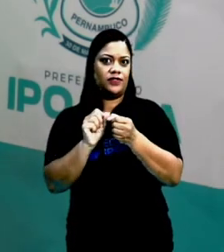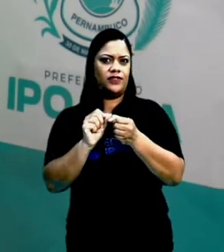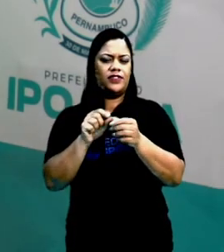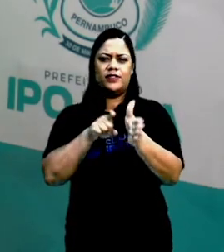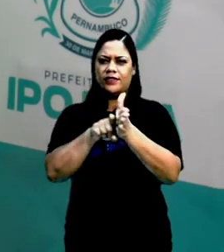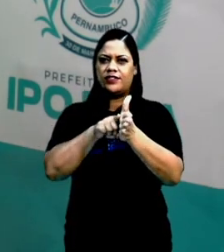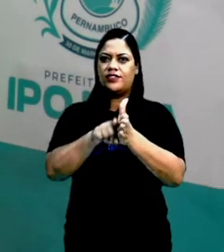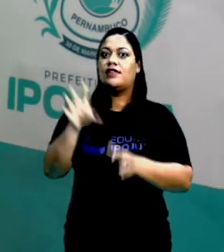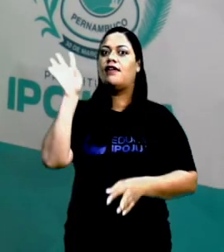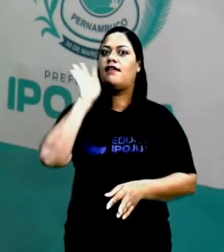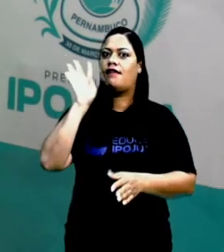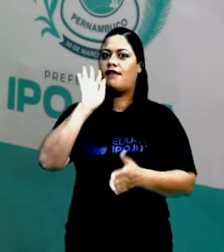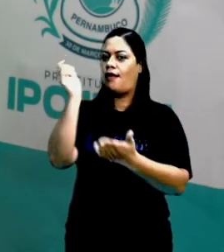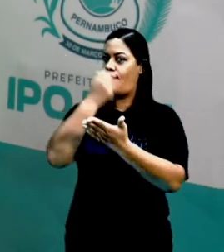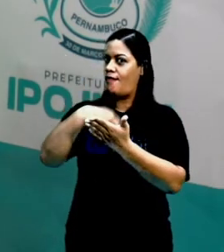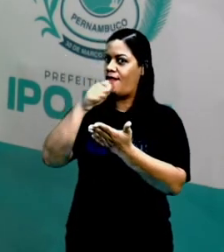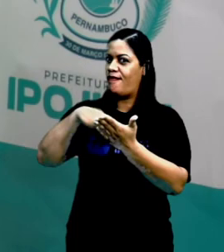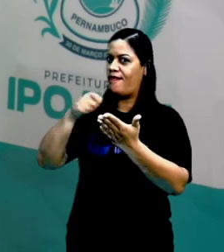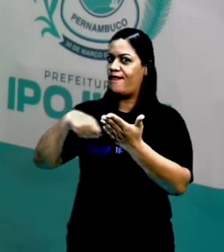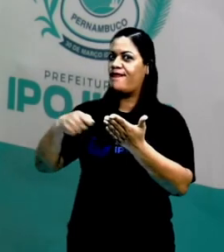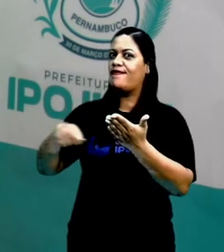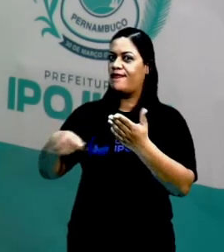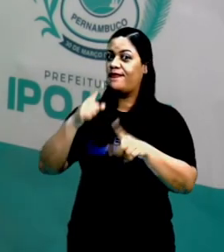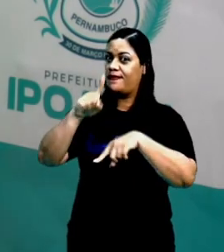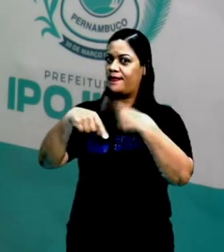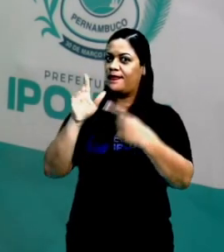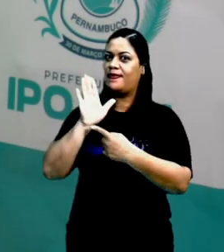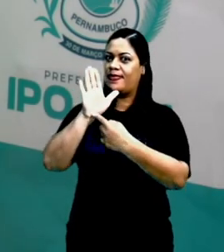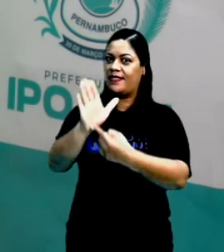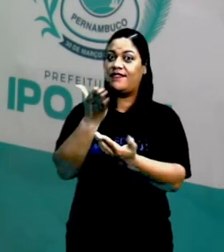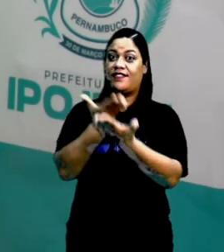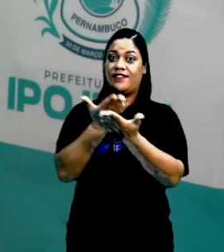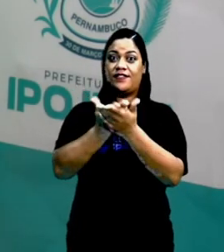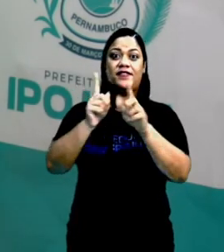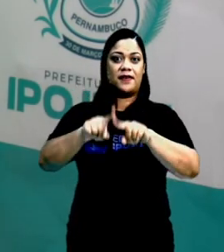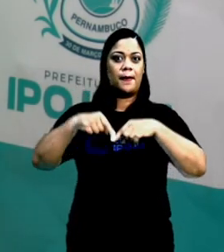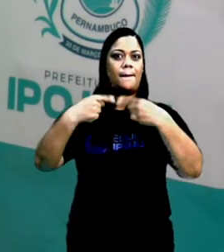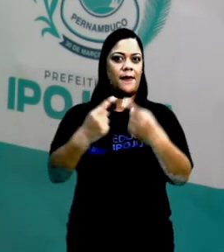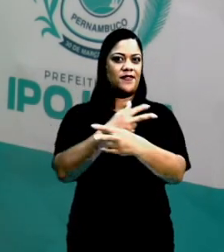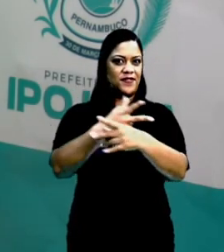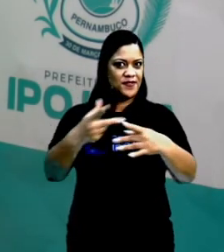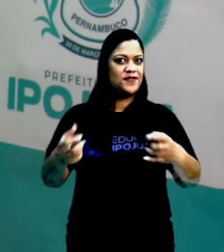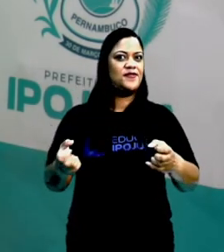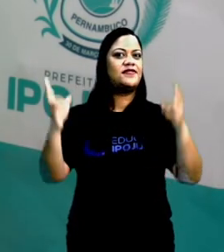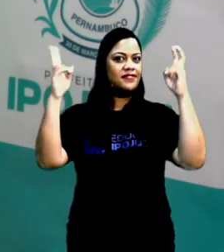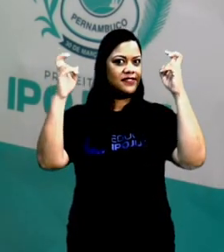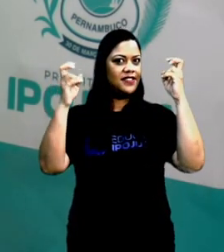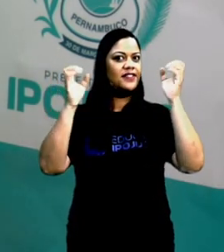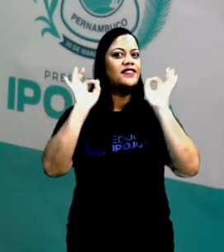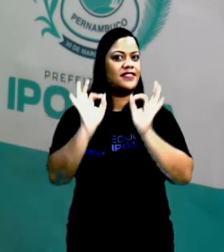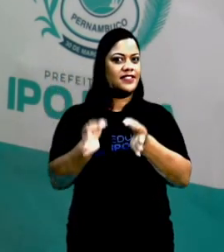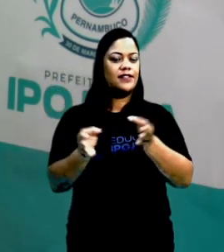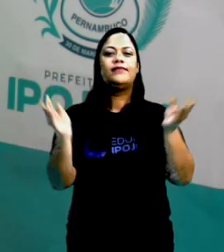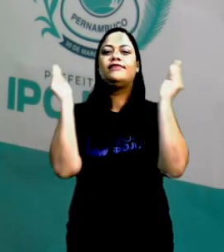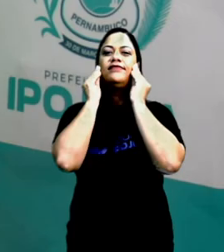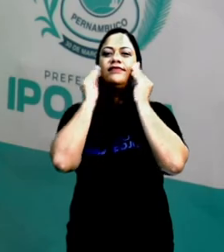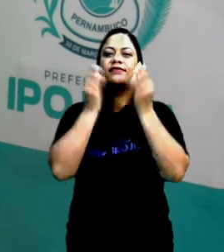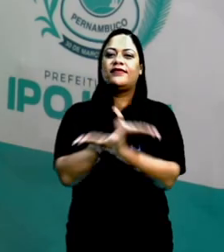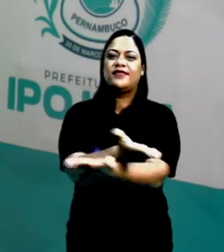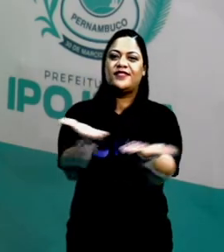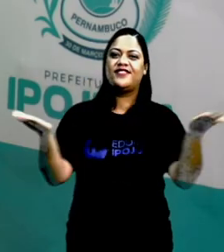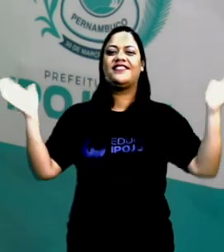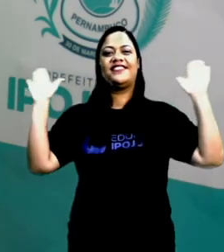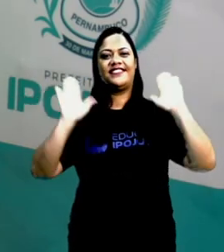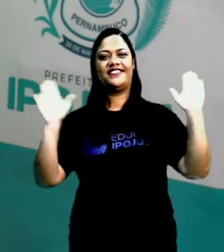pesquisa bem legal. Anota tudo no caderno, que na próxima aula a gente vai estudar bastante coisa sobre esse assunto. Tá certo? Um beijo grande para